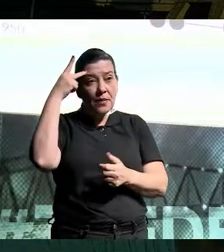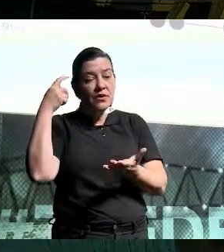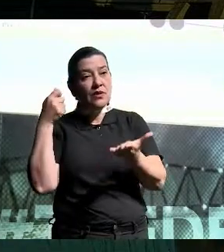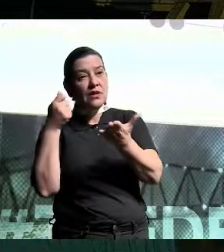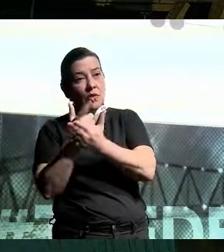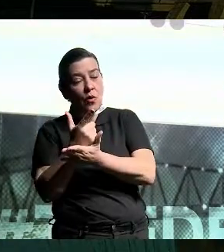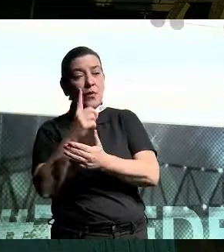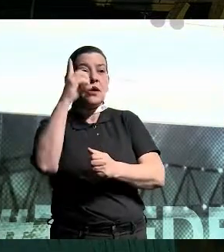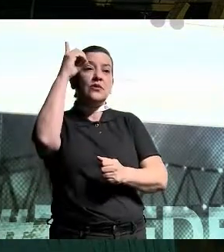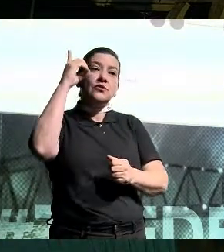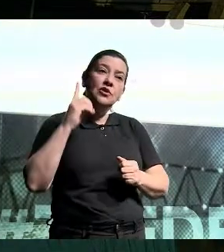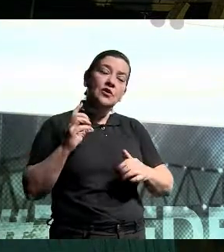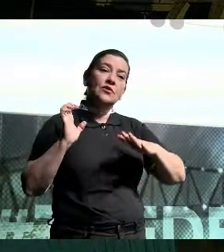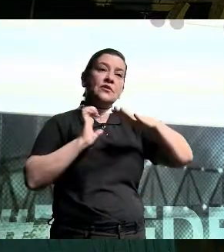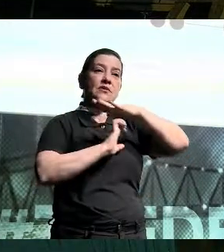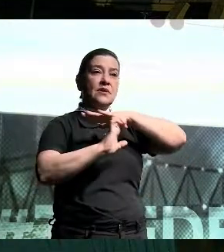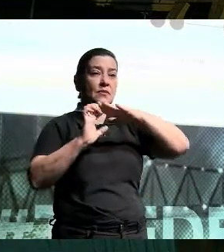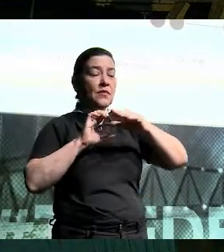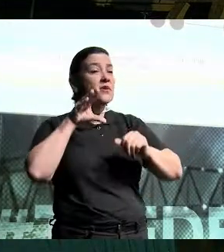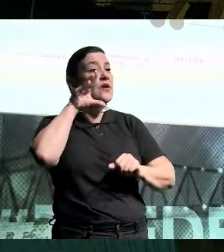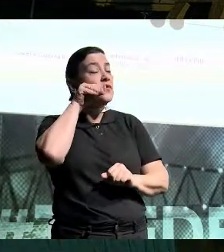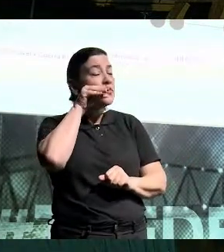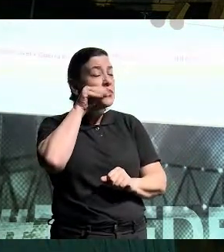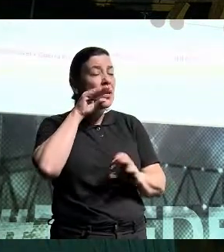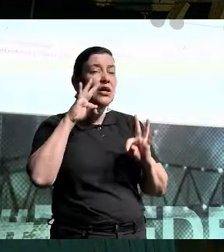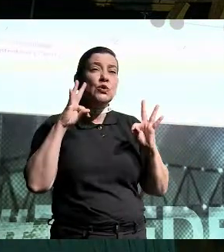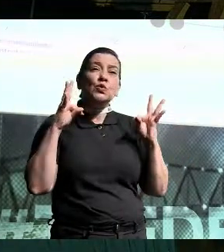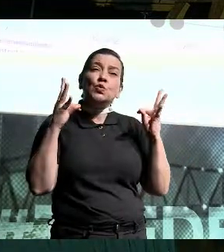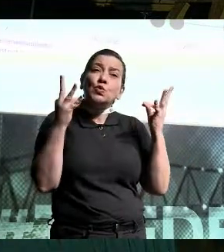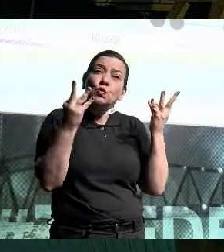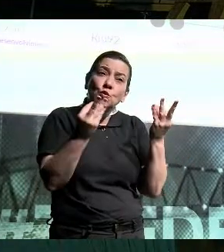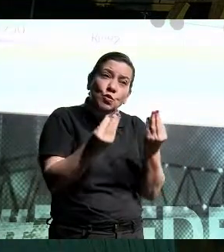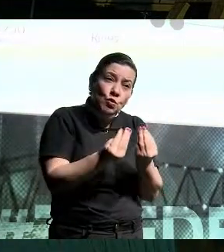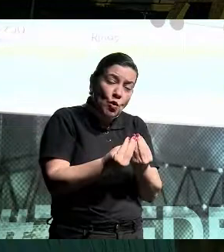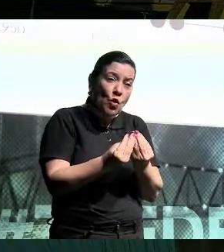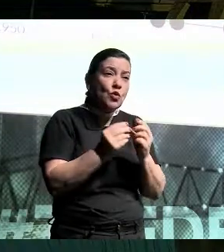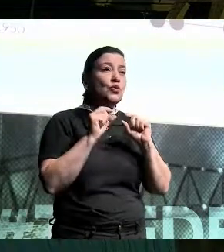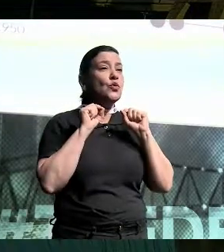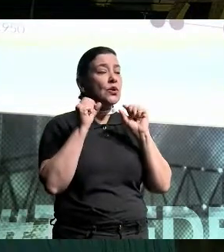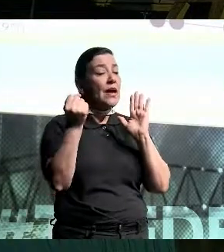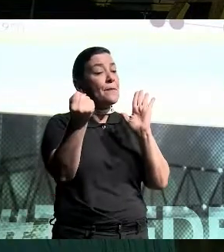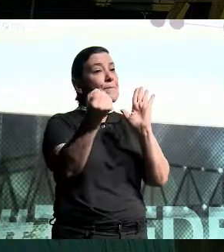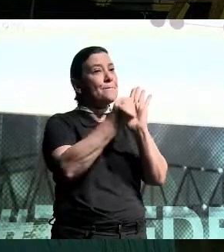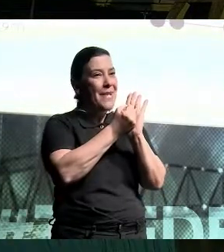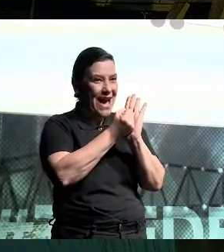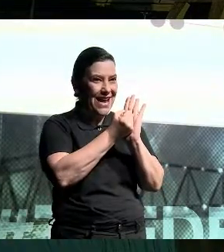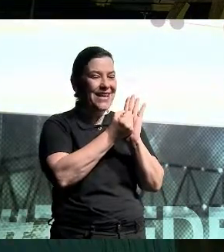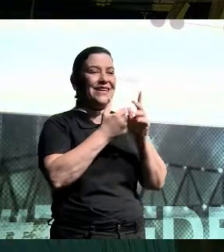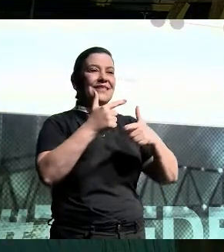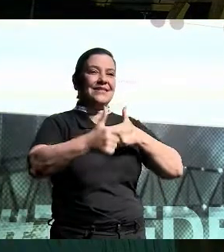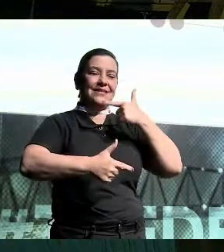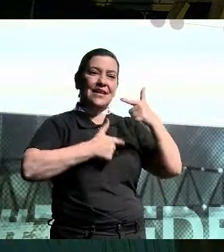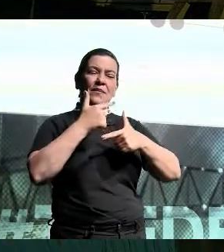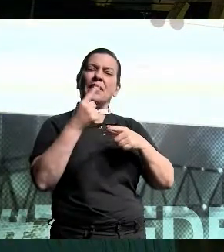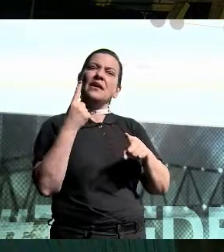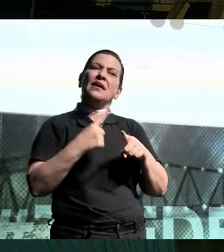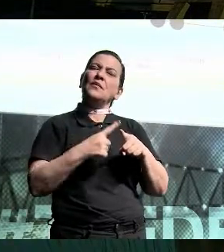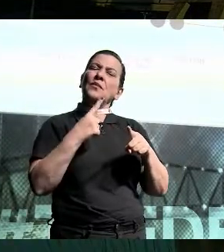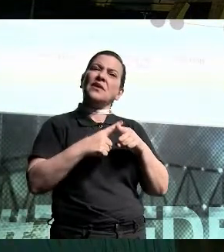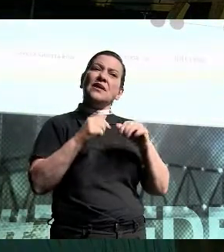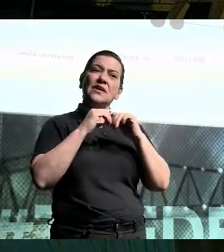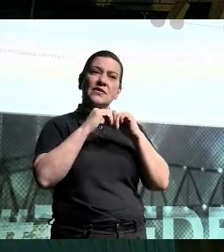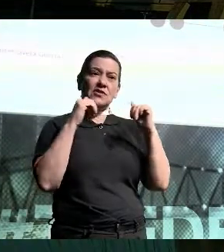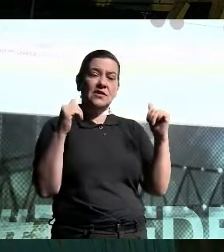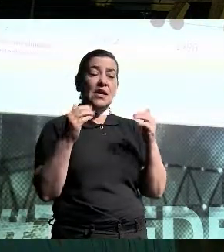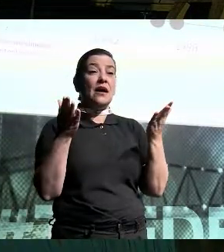dos diretores da empresa, dos colaboradores. A gente está falando de todo mundo que se relaciona com uma marca. E por que que teve essa divisão? Porque